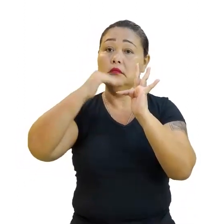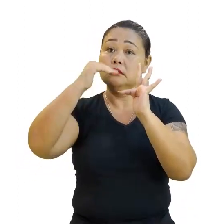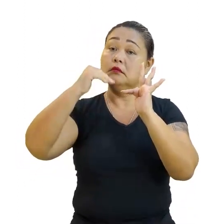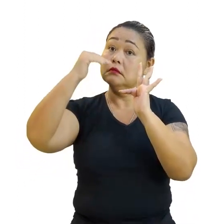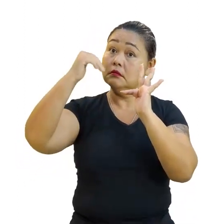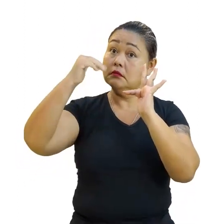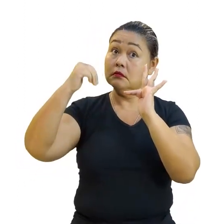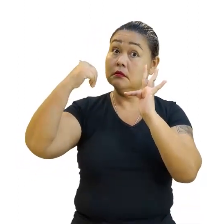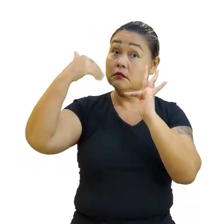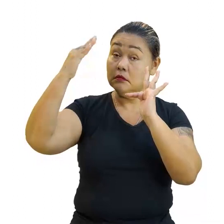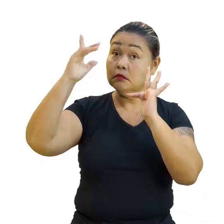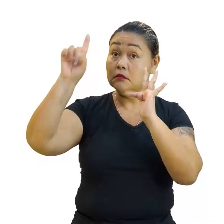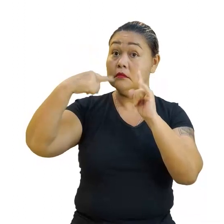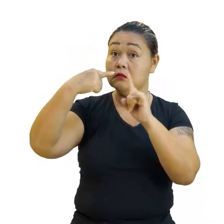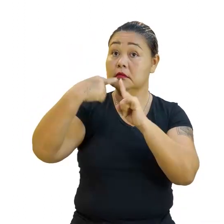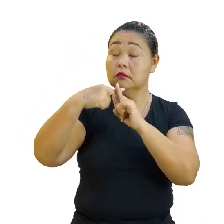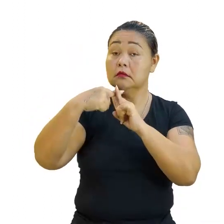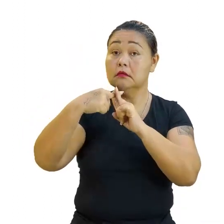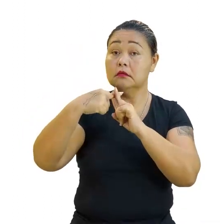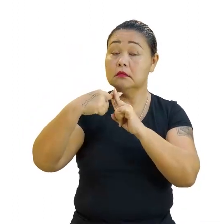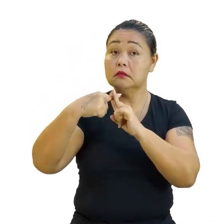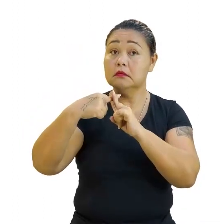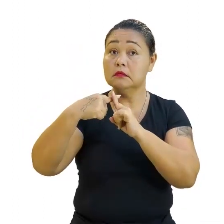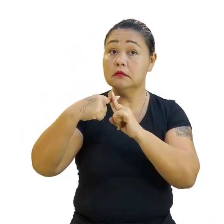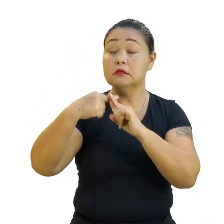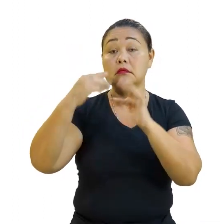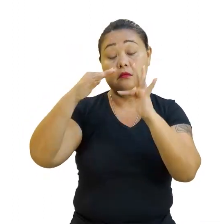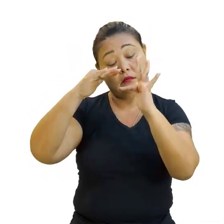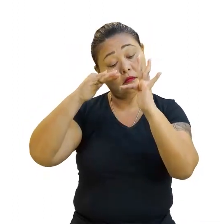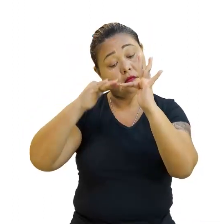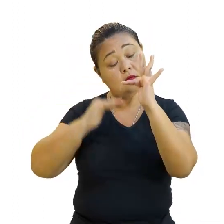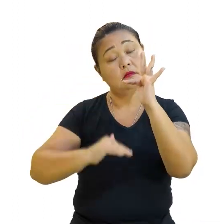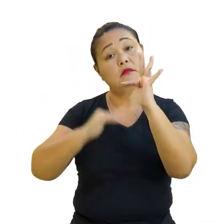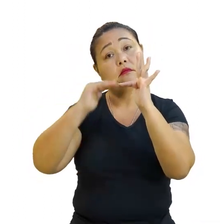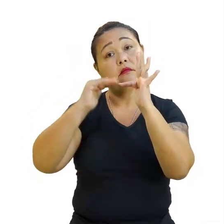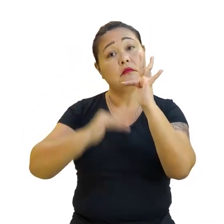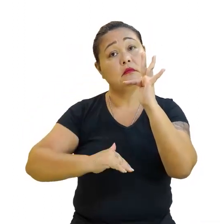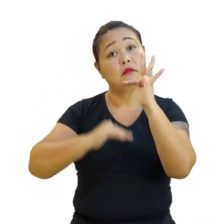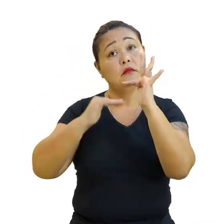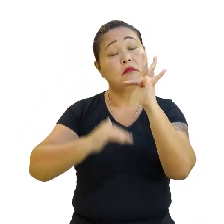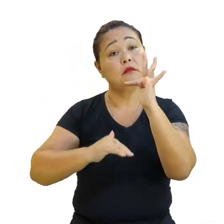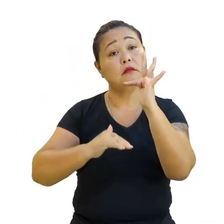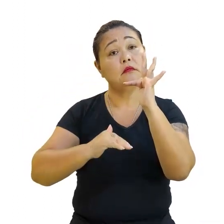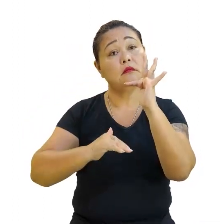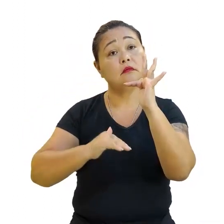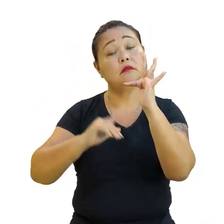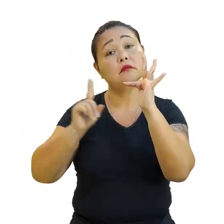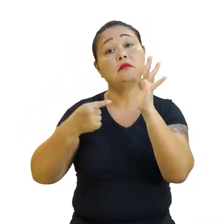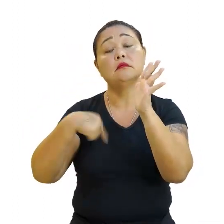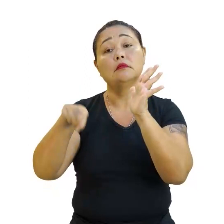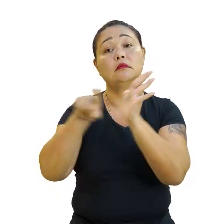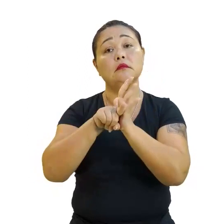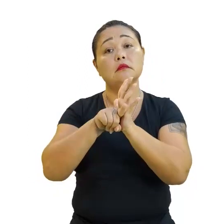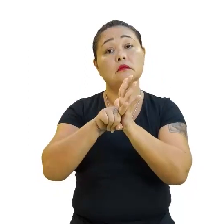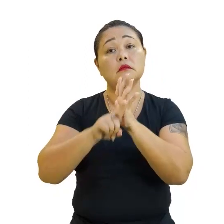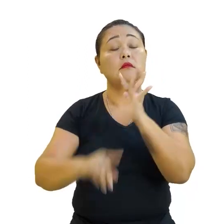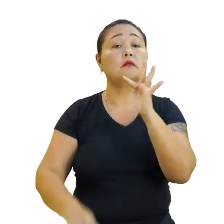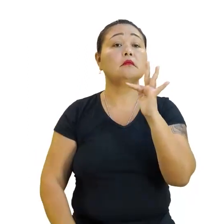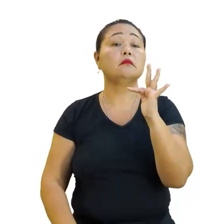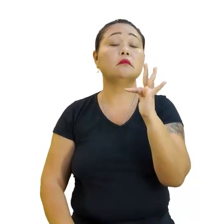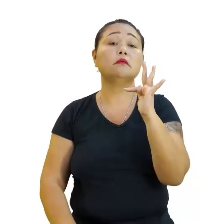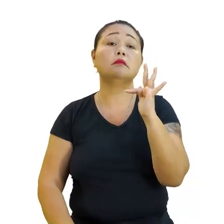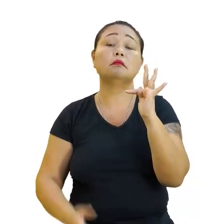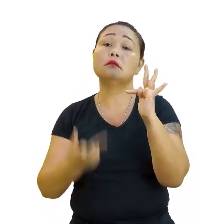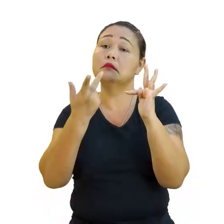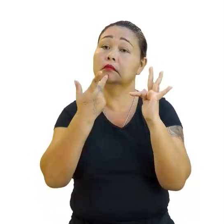não é? positiva. Positiva. Abaixo, né? Antes da raiz, valores... Negativos. Negativos, né? A gente está